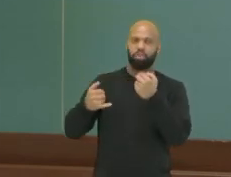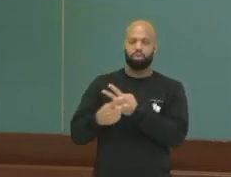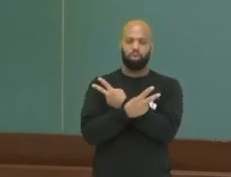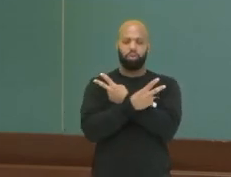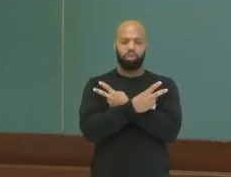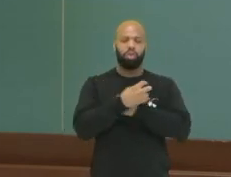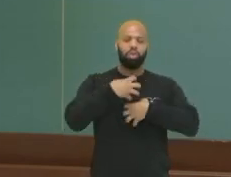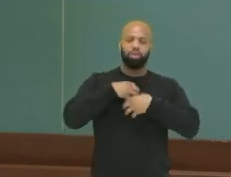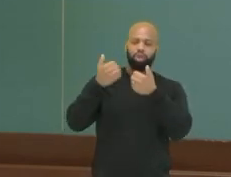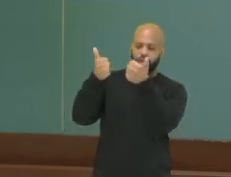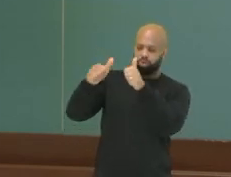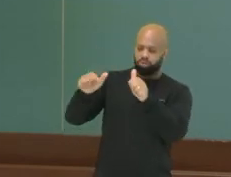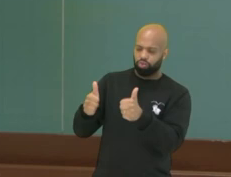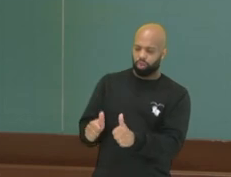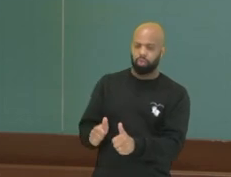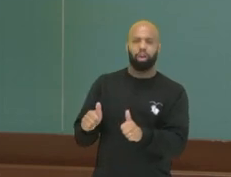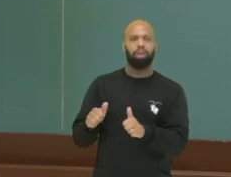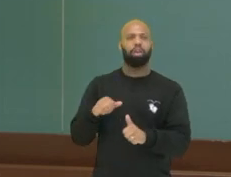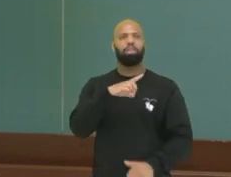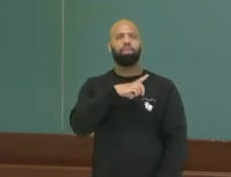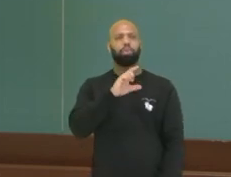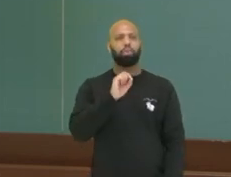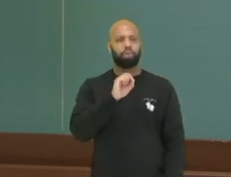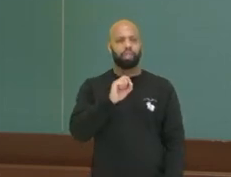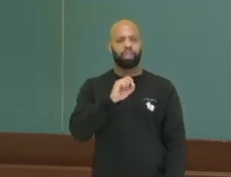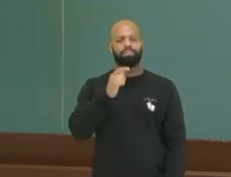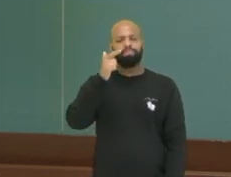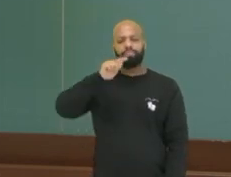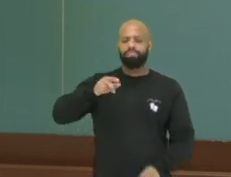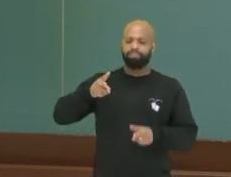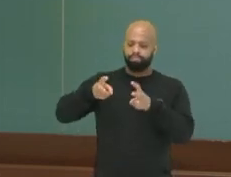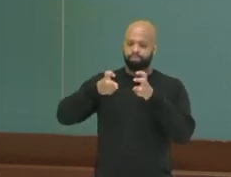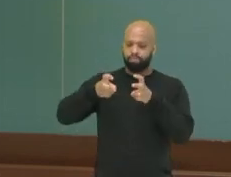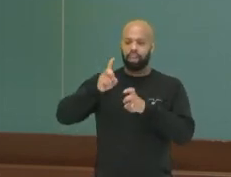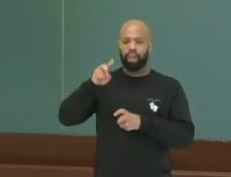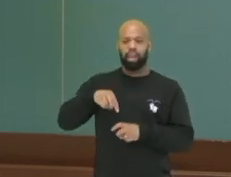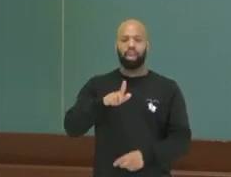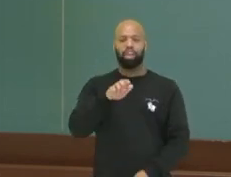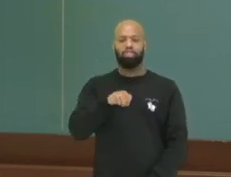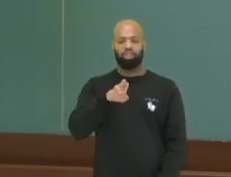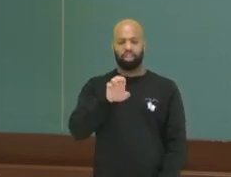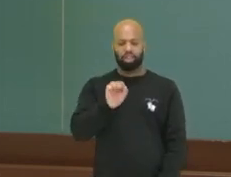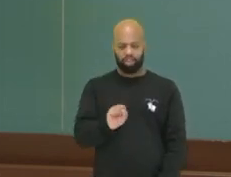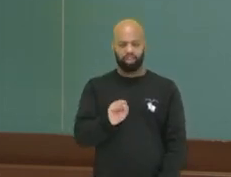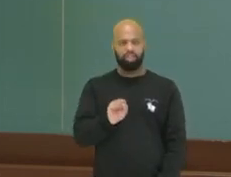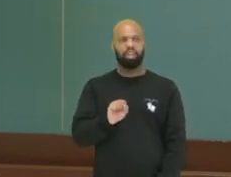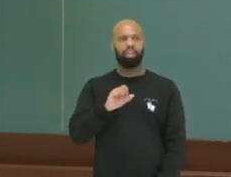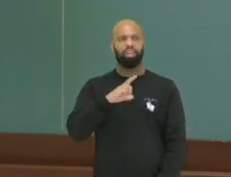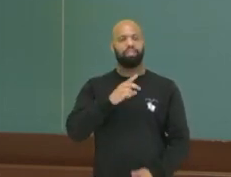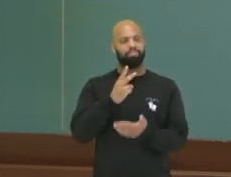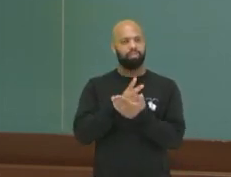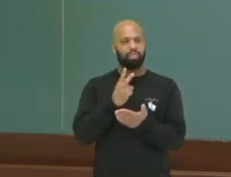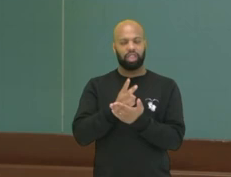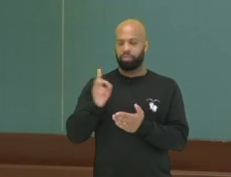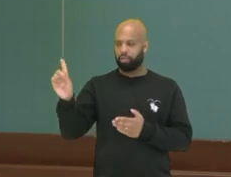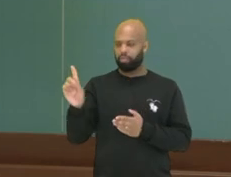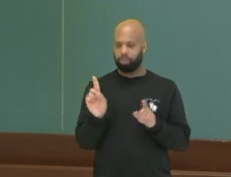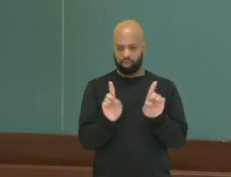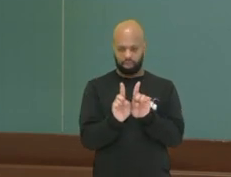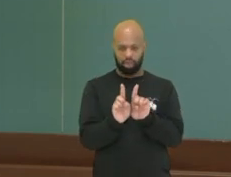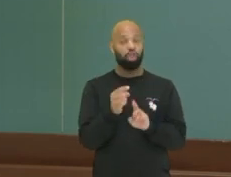formato deles, onde tem bem definido os genes. Eles vão estar em dupla ali, por isso,